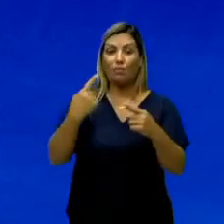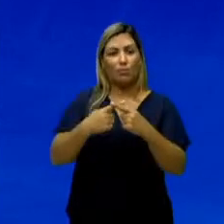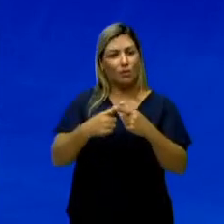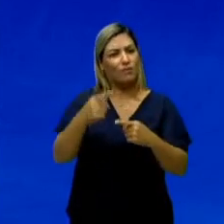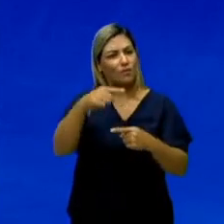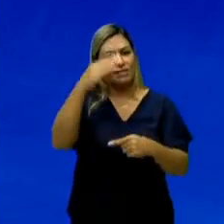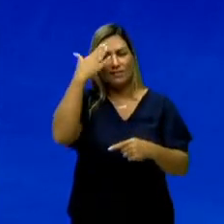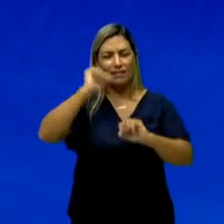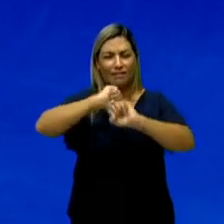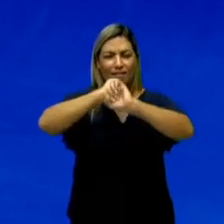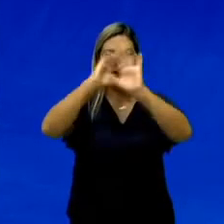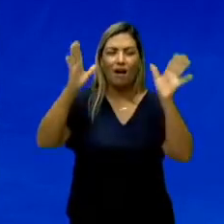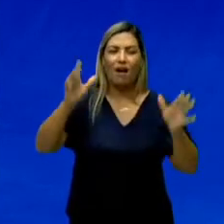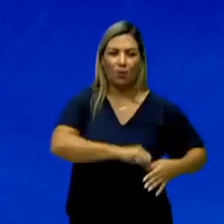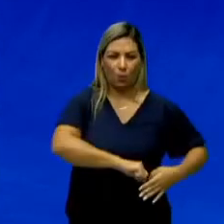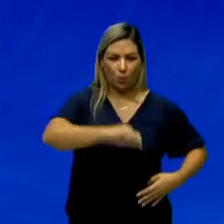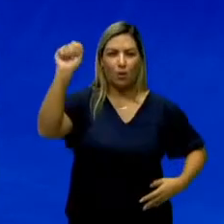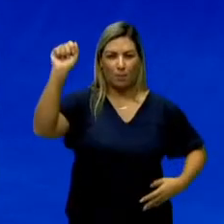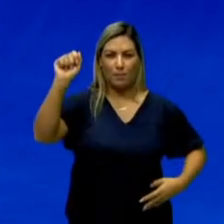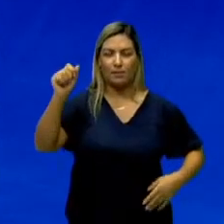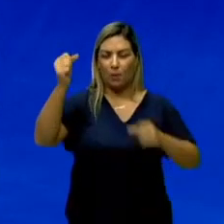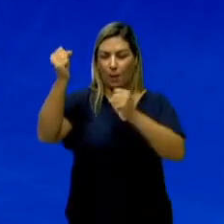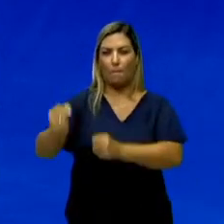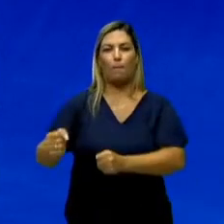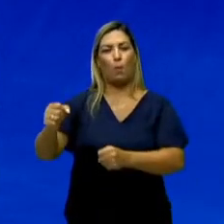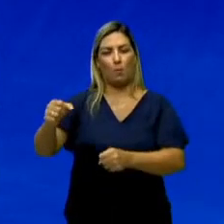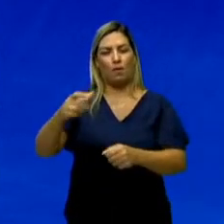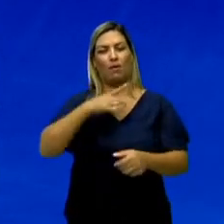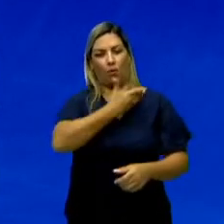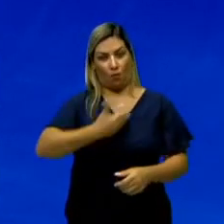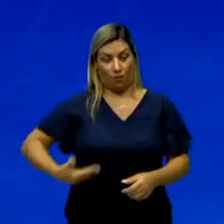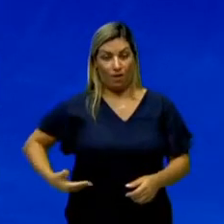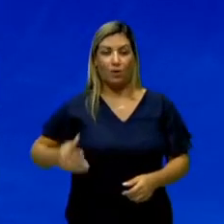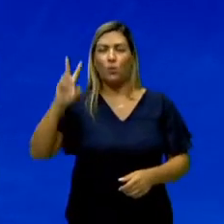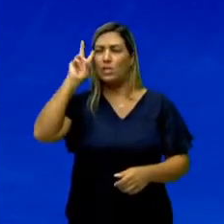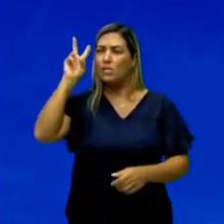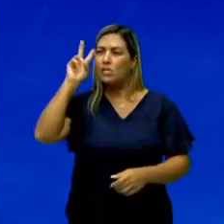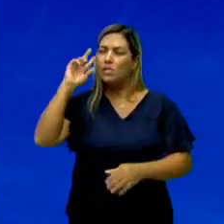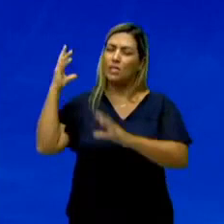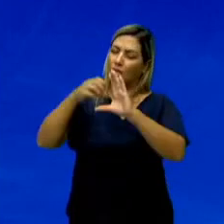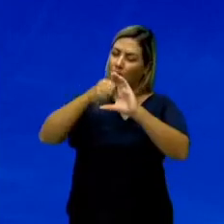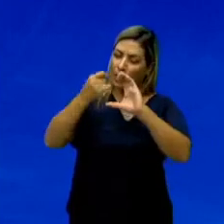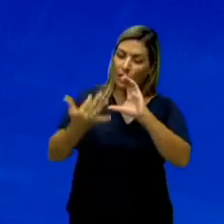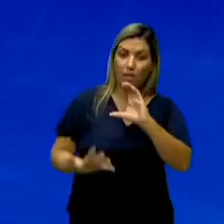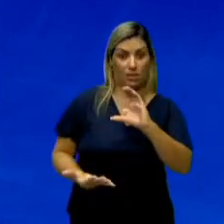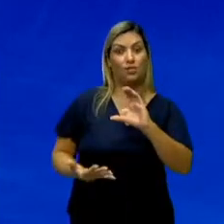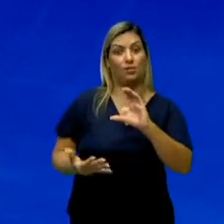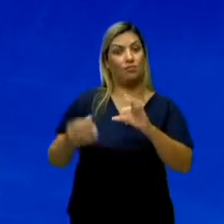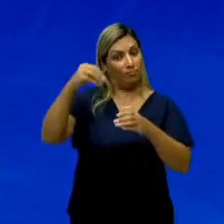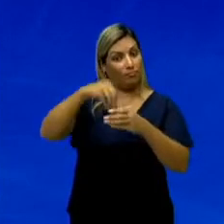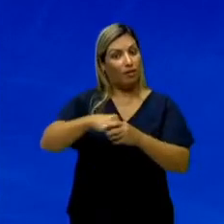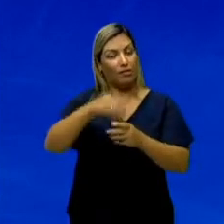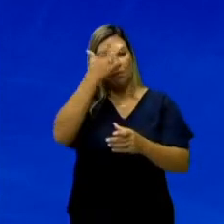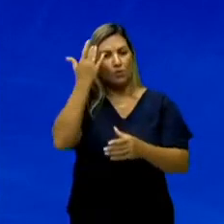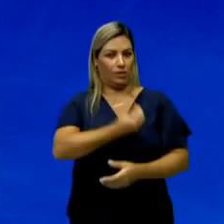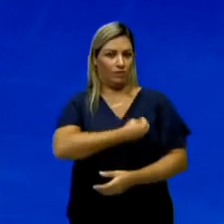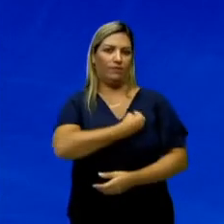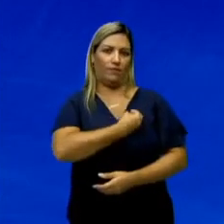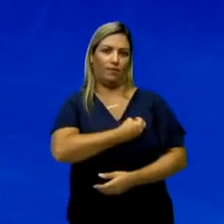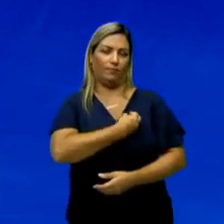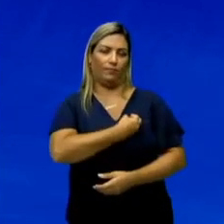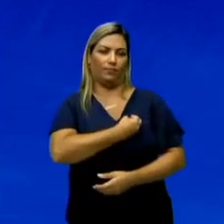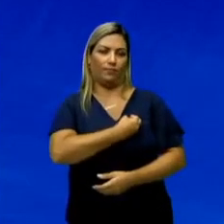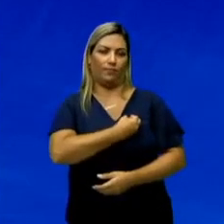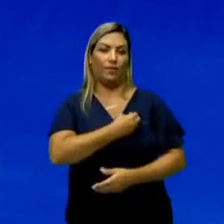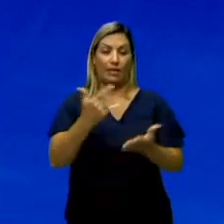isso, para você entender que é fundamental essa característica histórica, o que as pessoas estavam vivendo. Então,